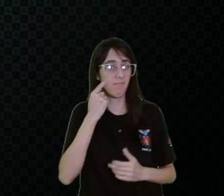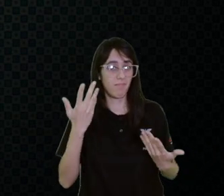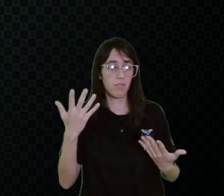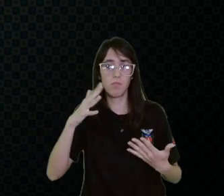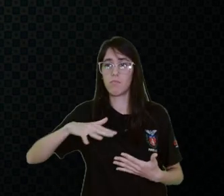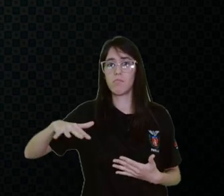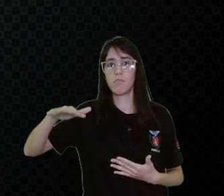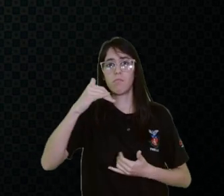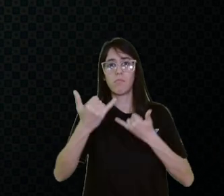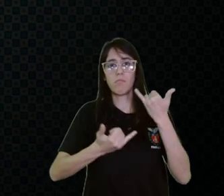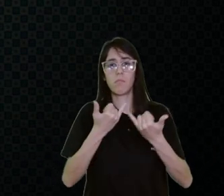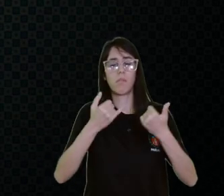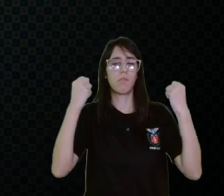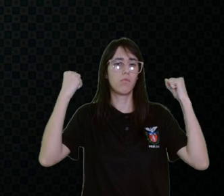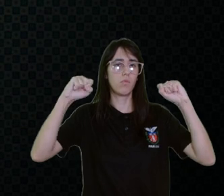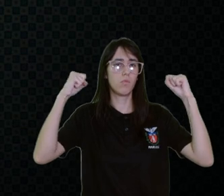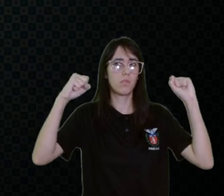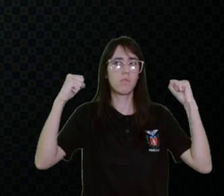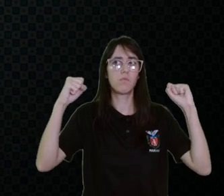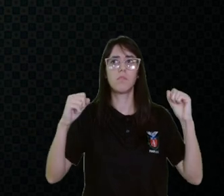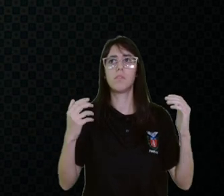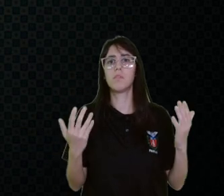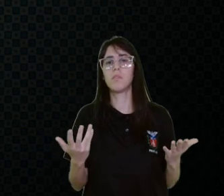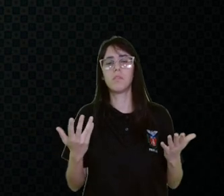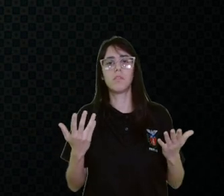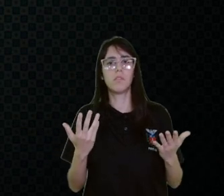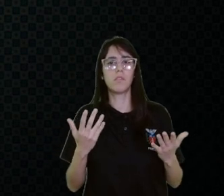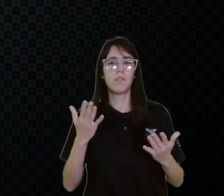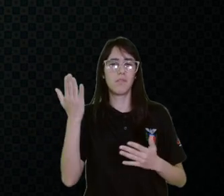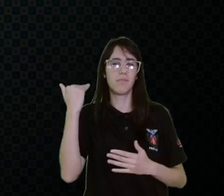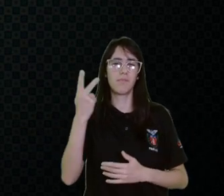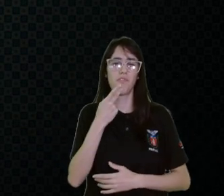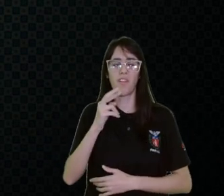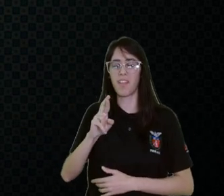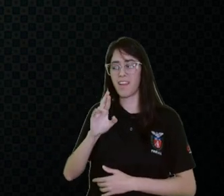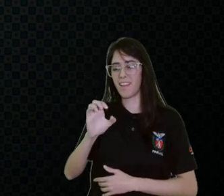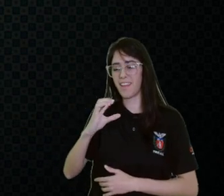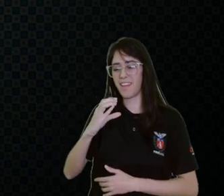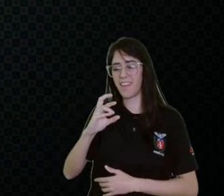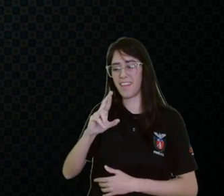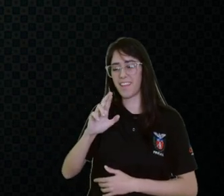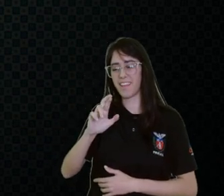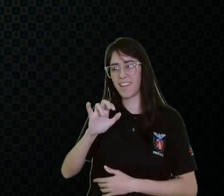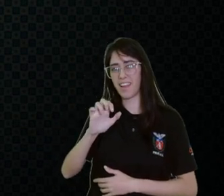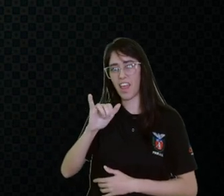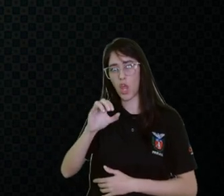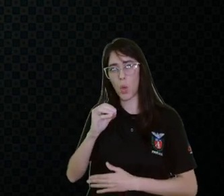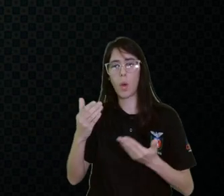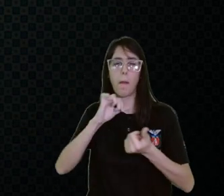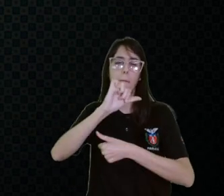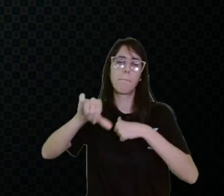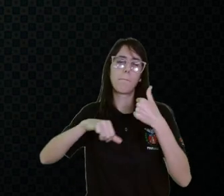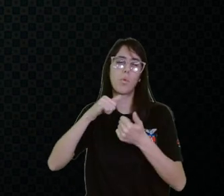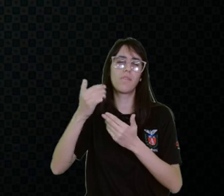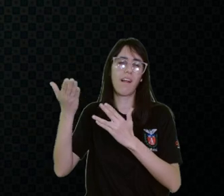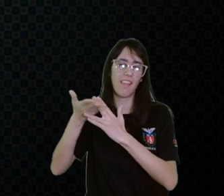lazer, a educação física, na minha época falava recreio, agora acho que é intervalo, aqui também à direita